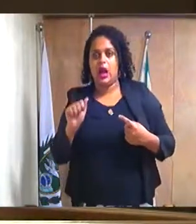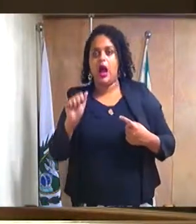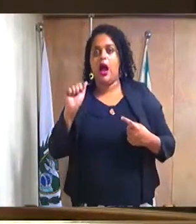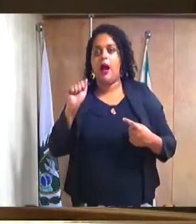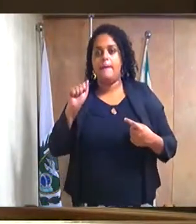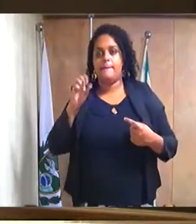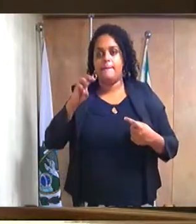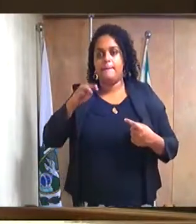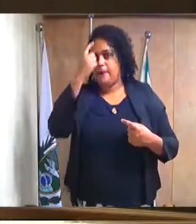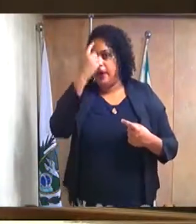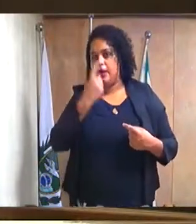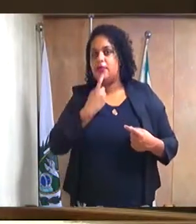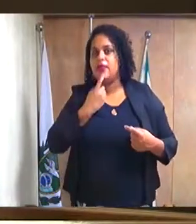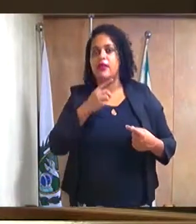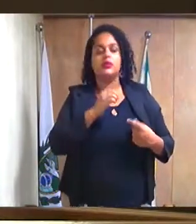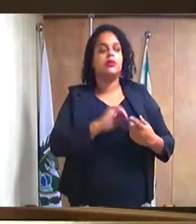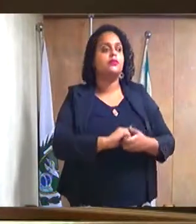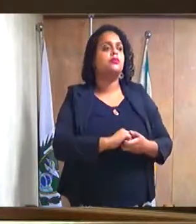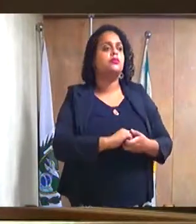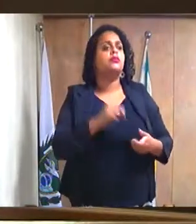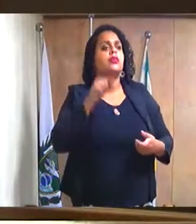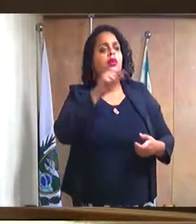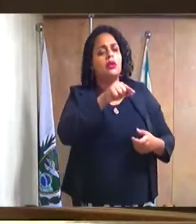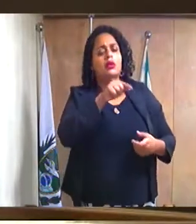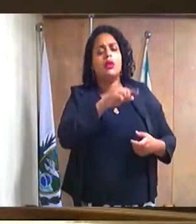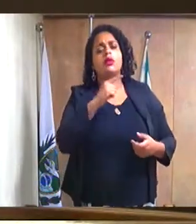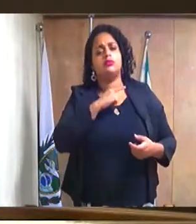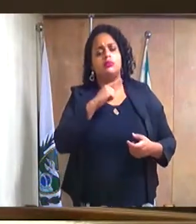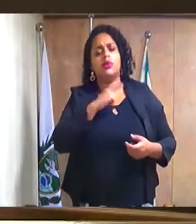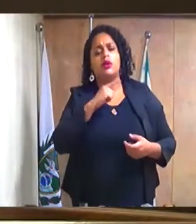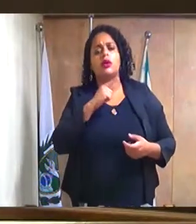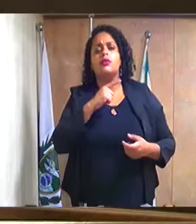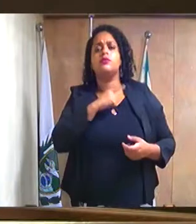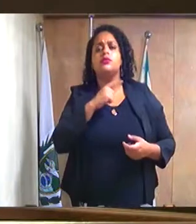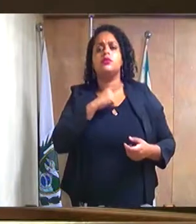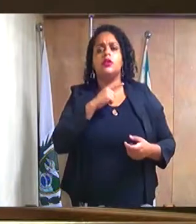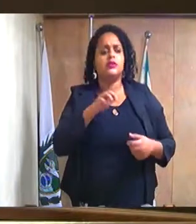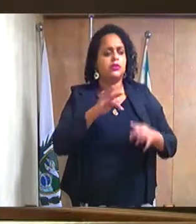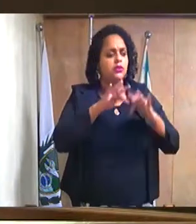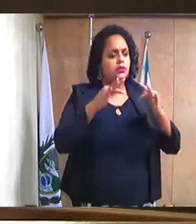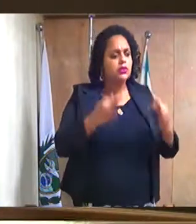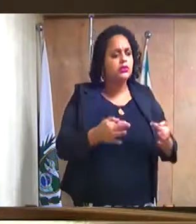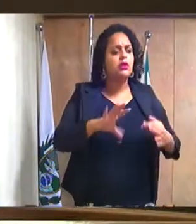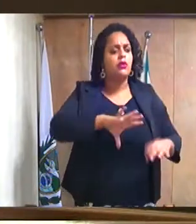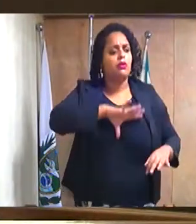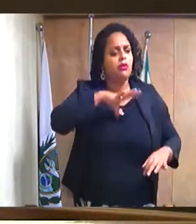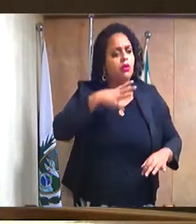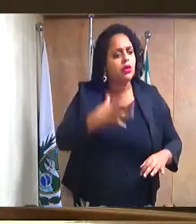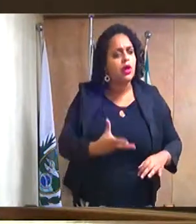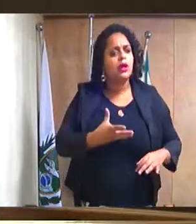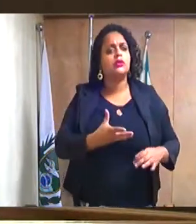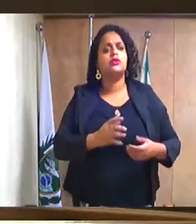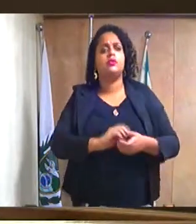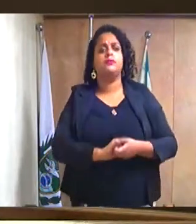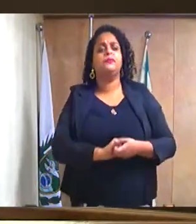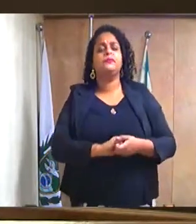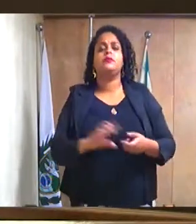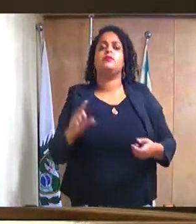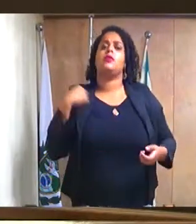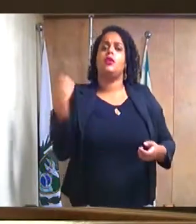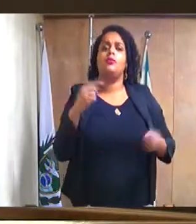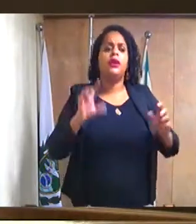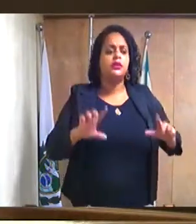lá, nesta situação. E ele teve hombridade, teve coragem, disposição, uma